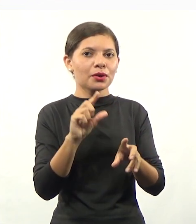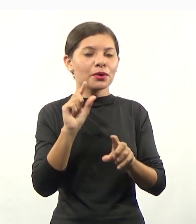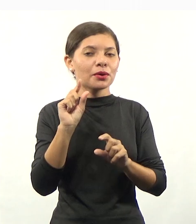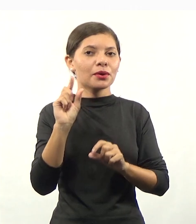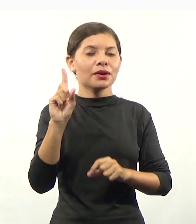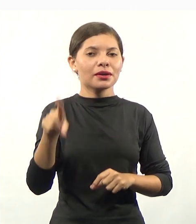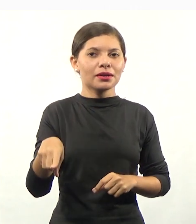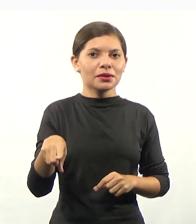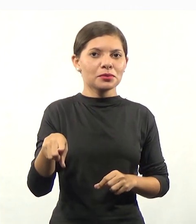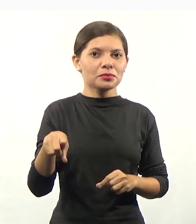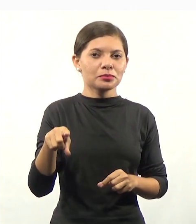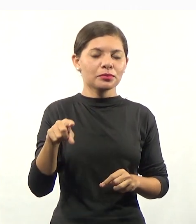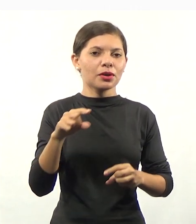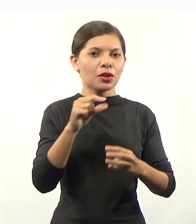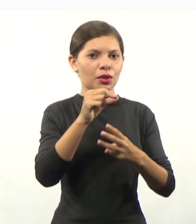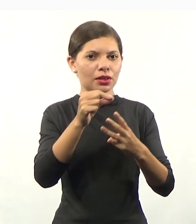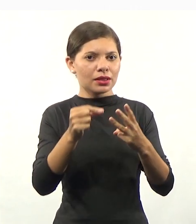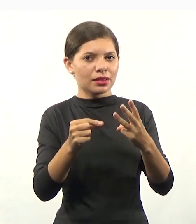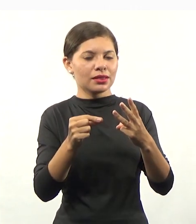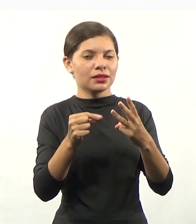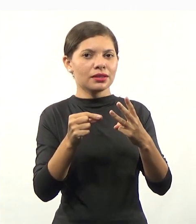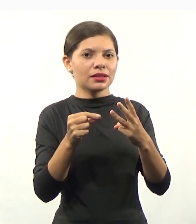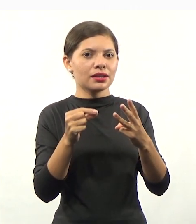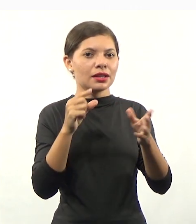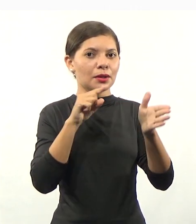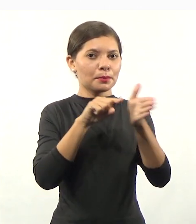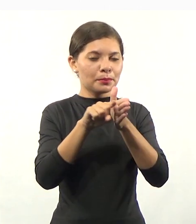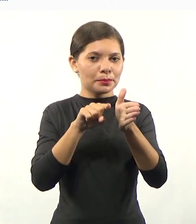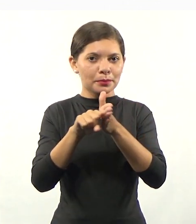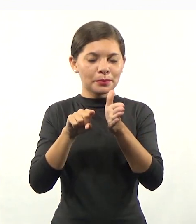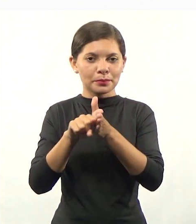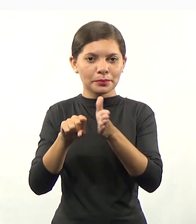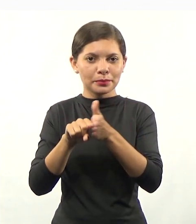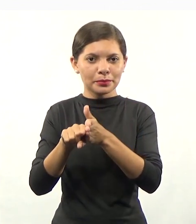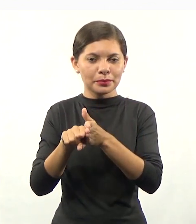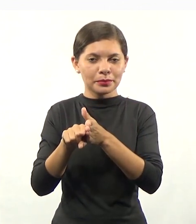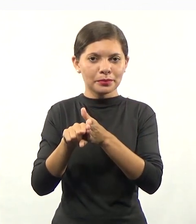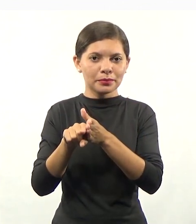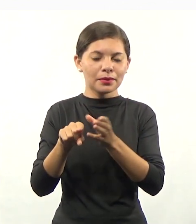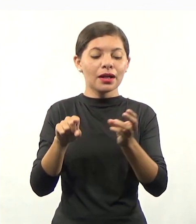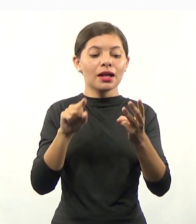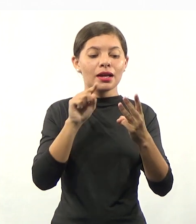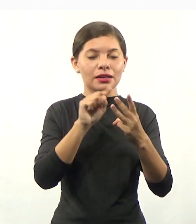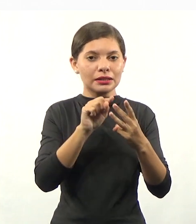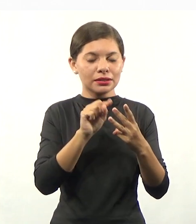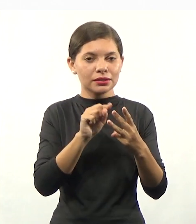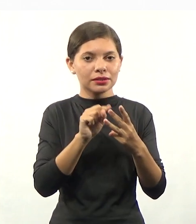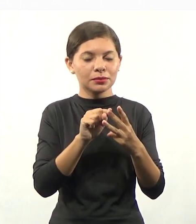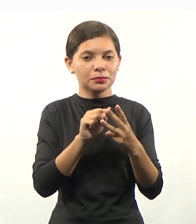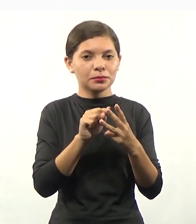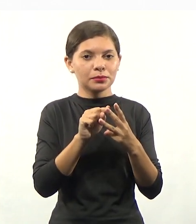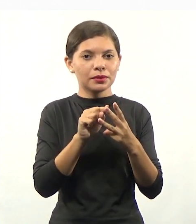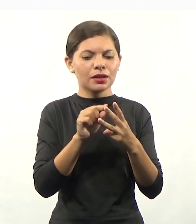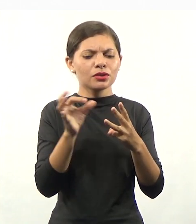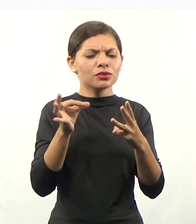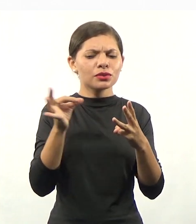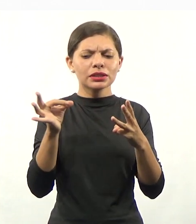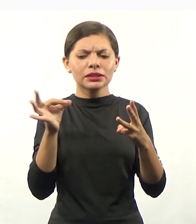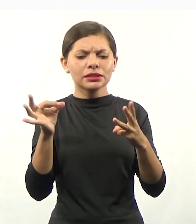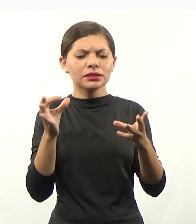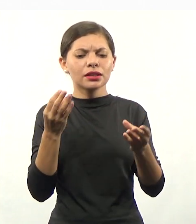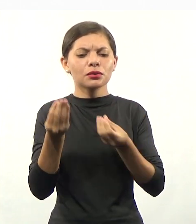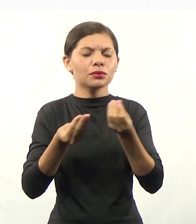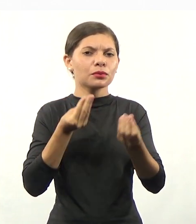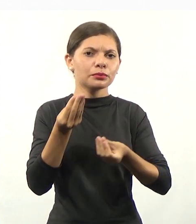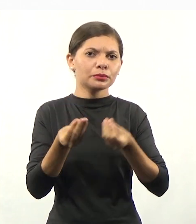é o tripé da pesquisa. Sim, o tripé da pesquisa. Como que a pesquisa se organiza? A